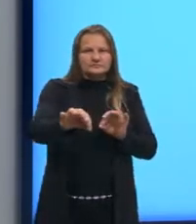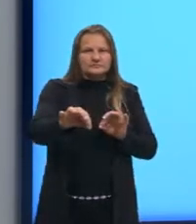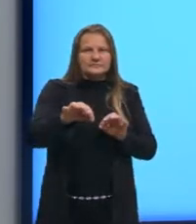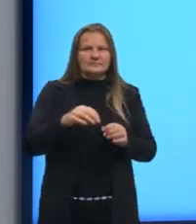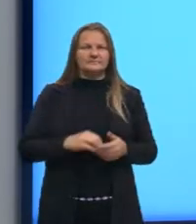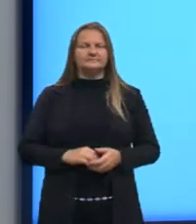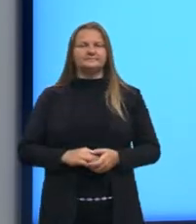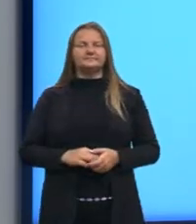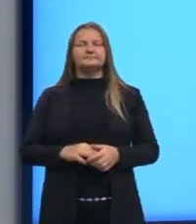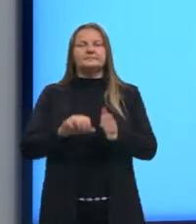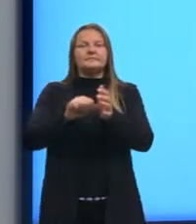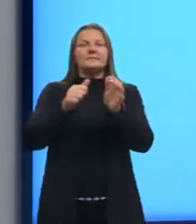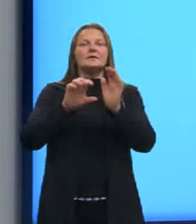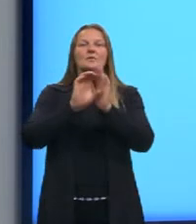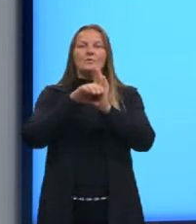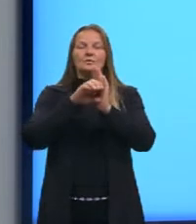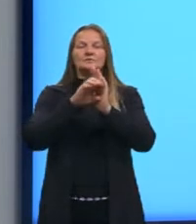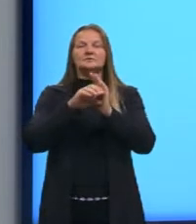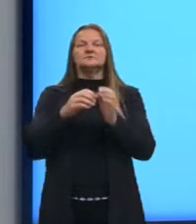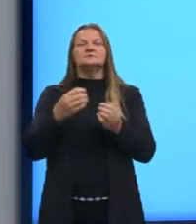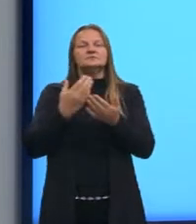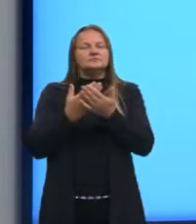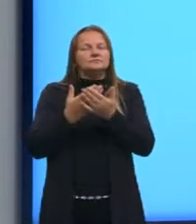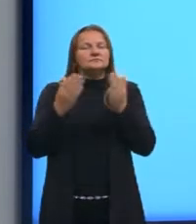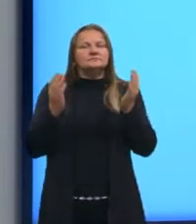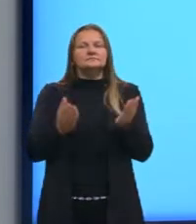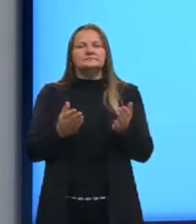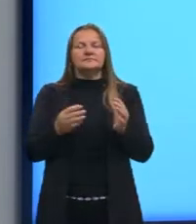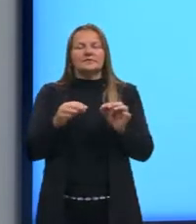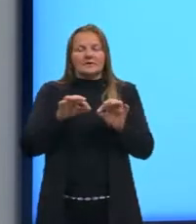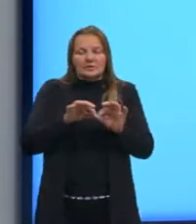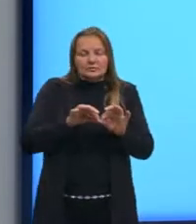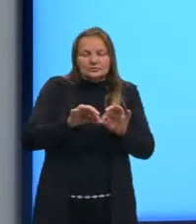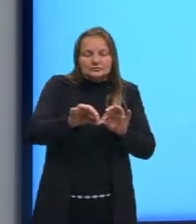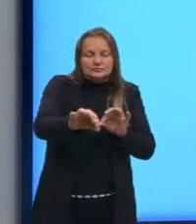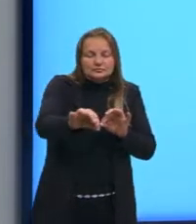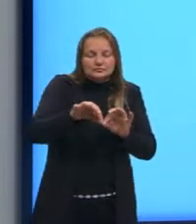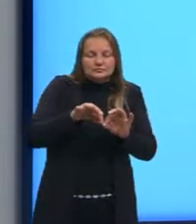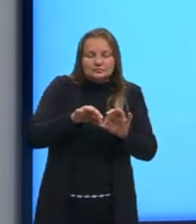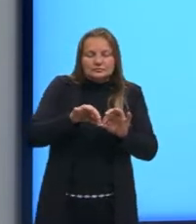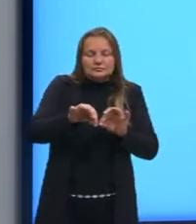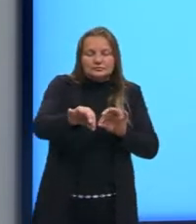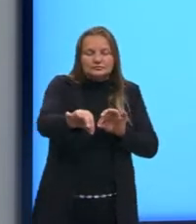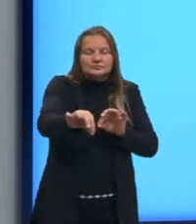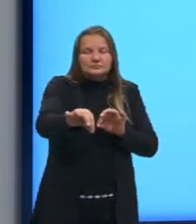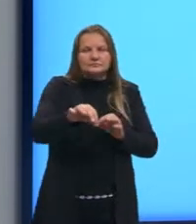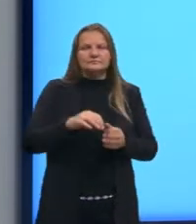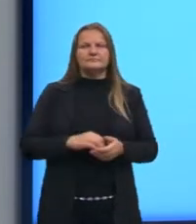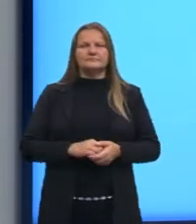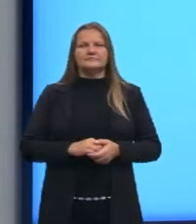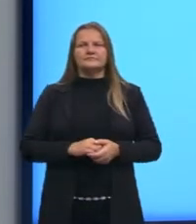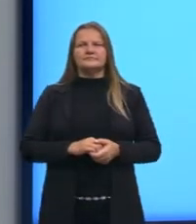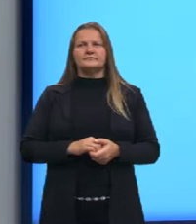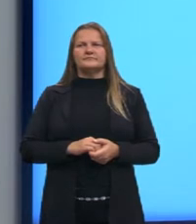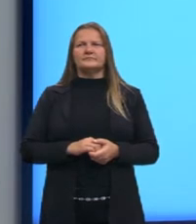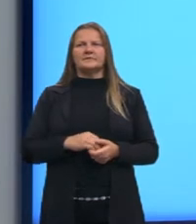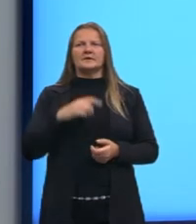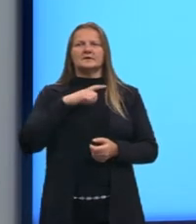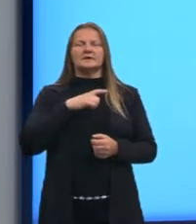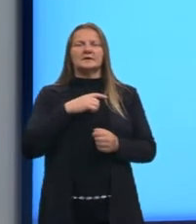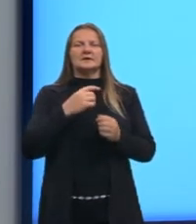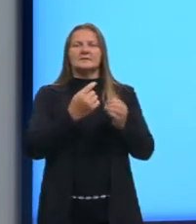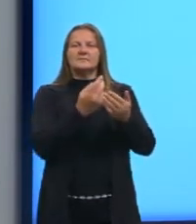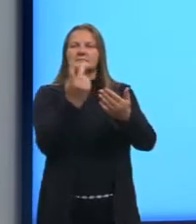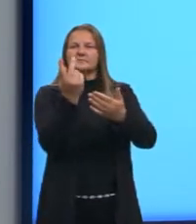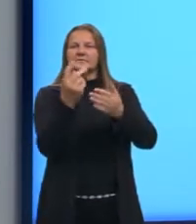conceitos que a gente estuda aqui é a distância entre dois pontos. Então, aqui nós temos na imagem